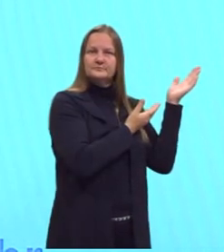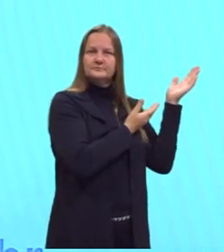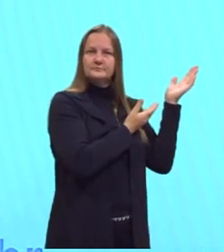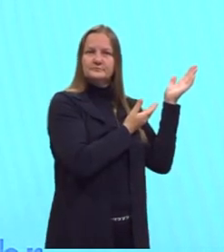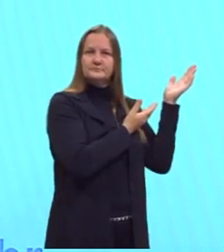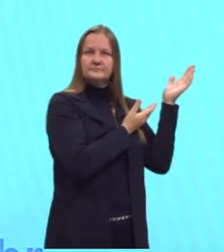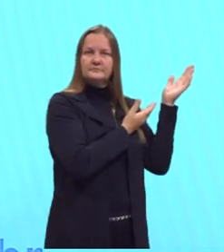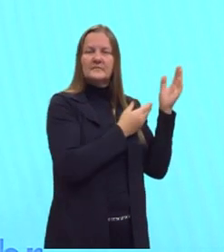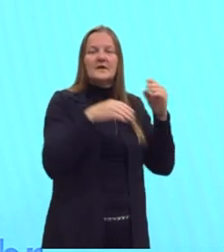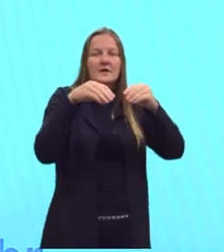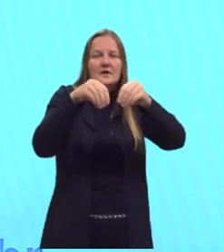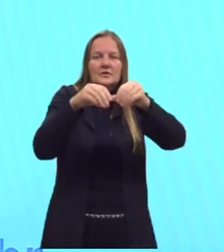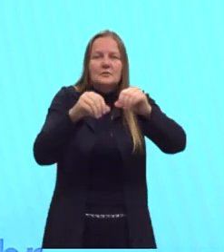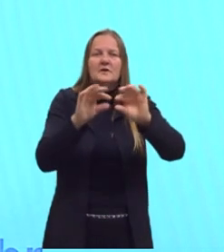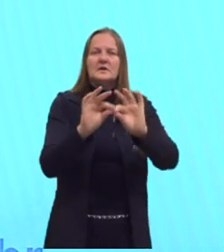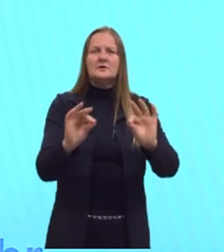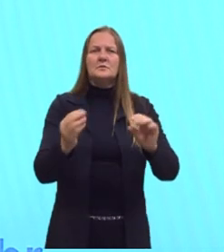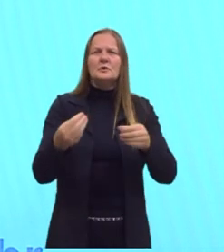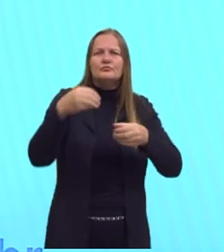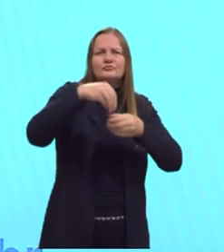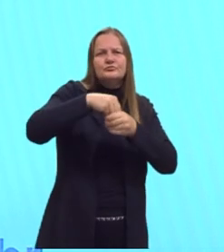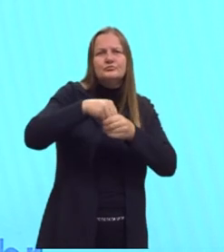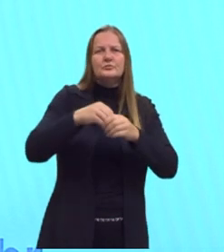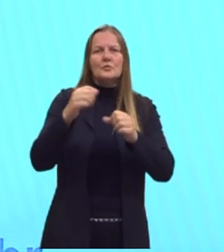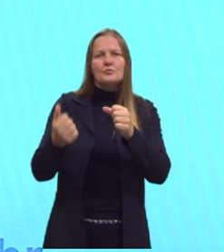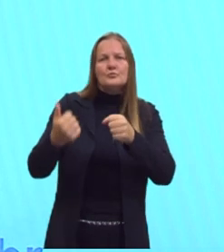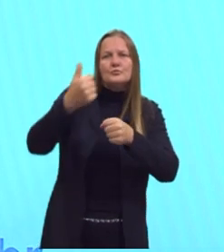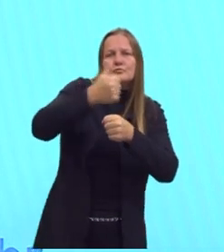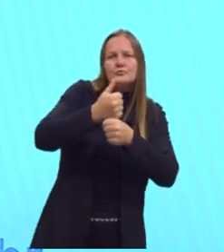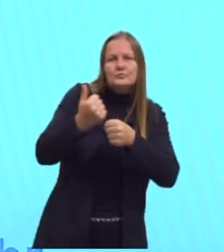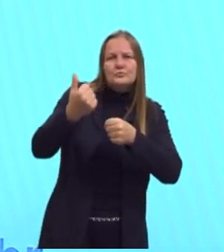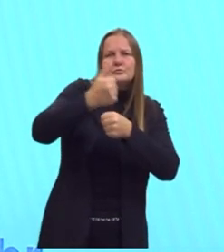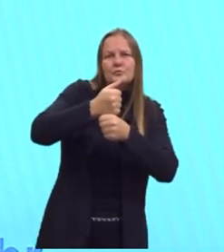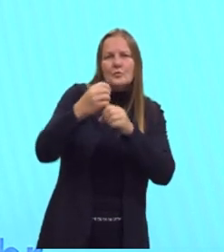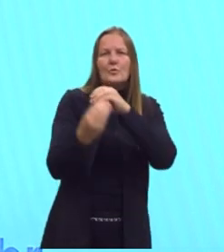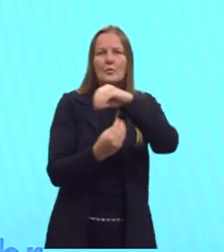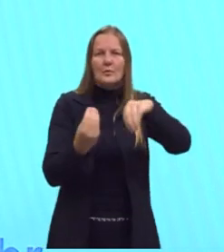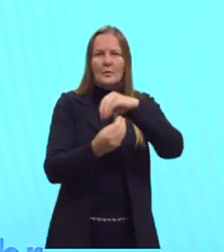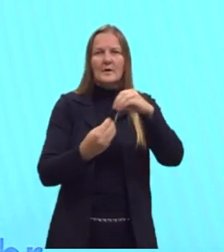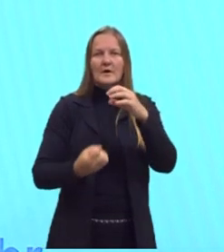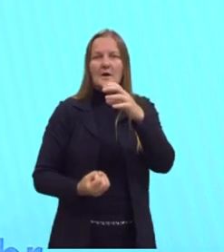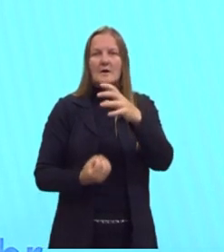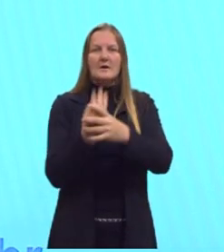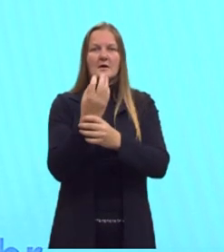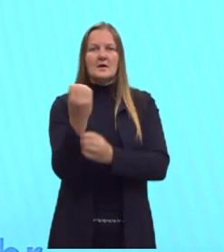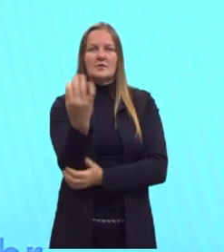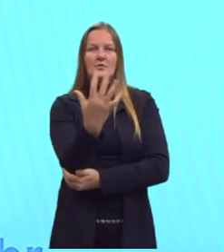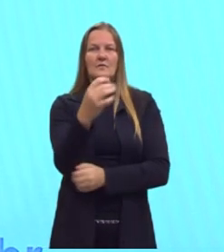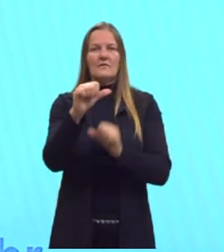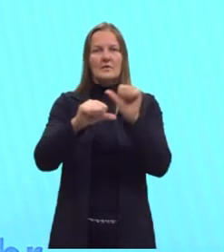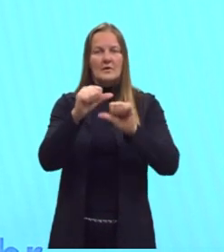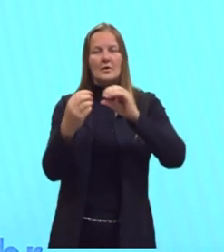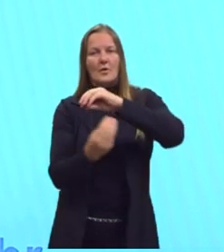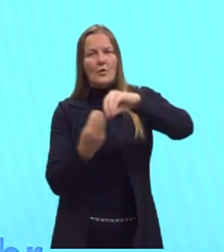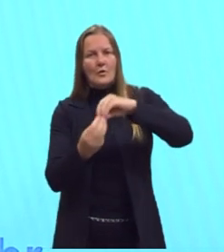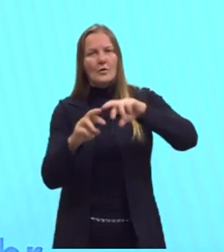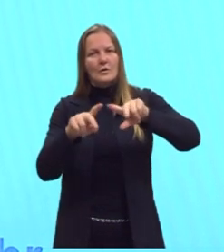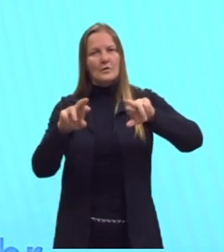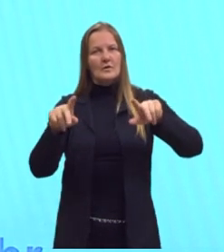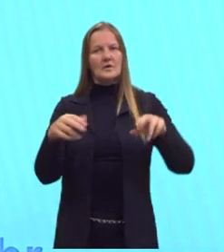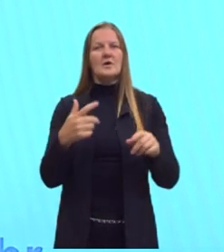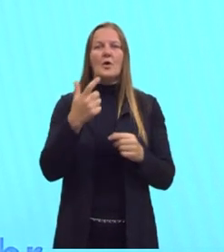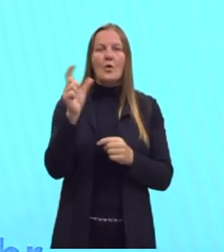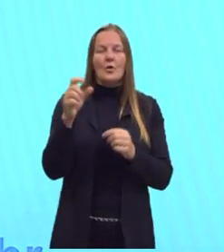lugar de um dos elementos da substância composta e vai formar uma substância composta diferente e